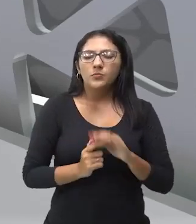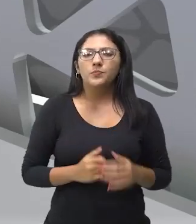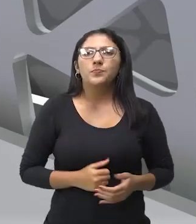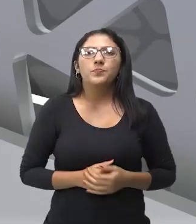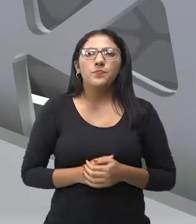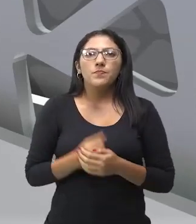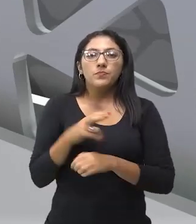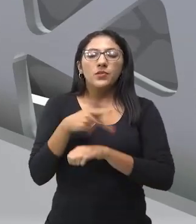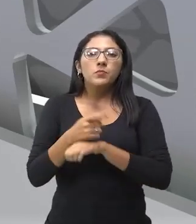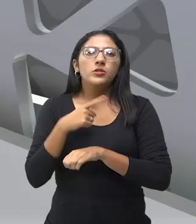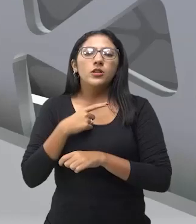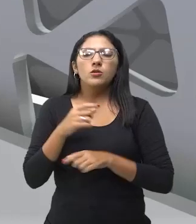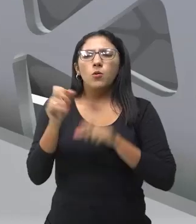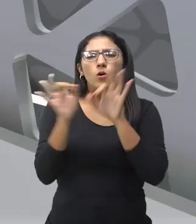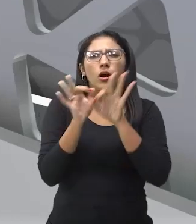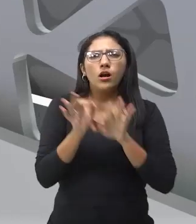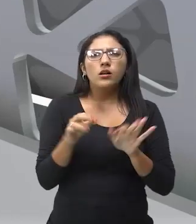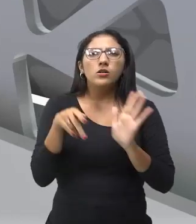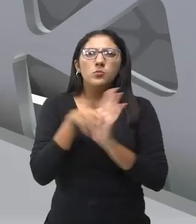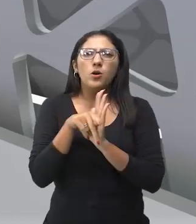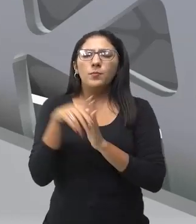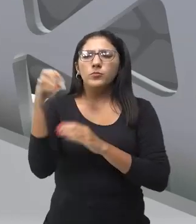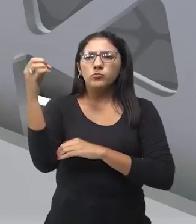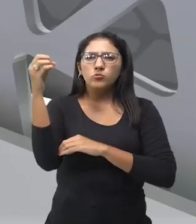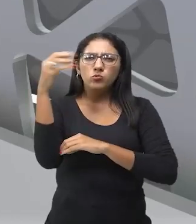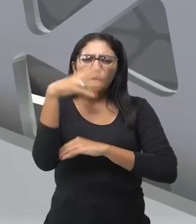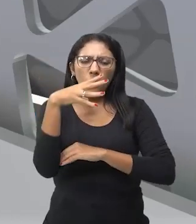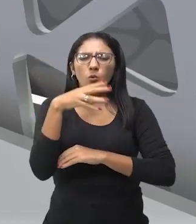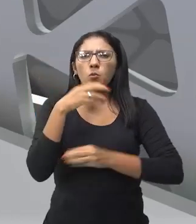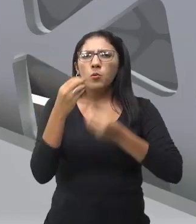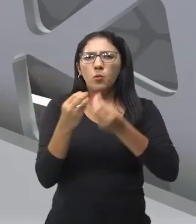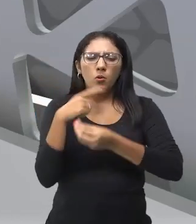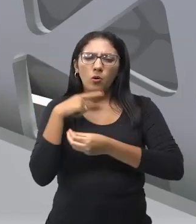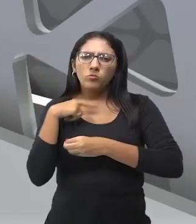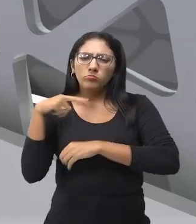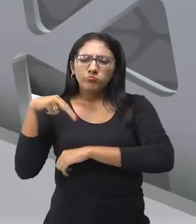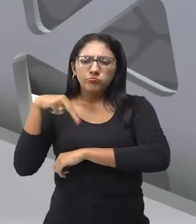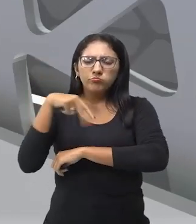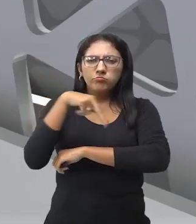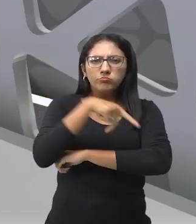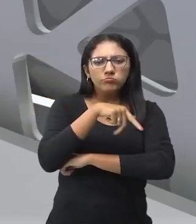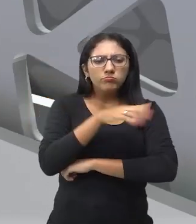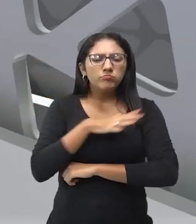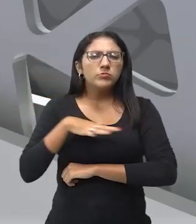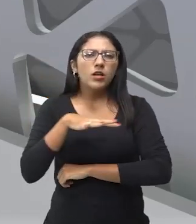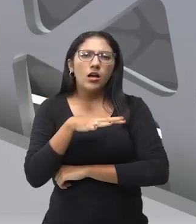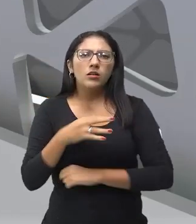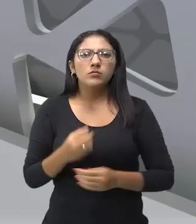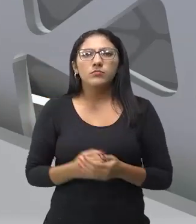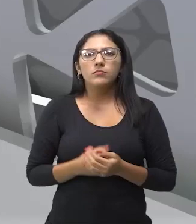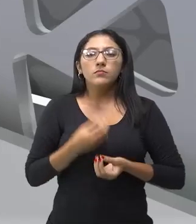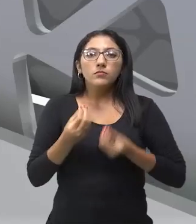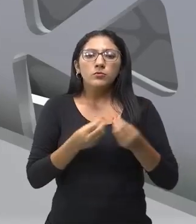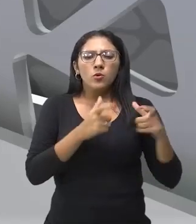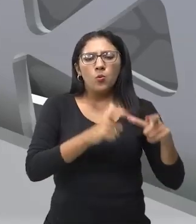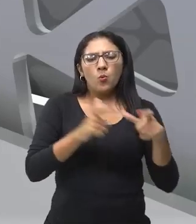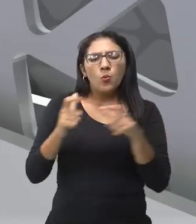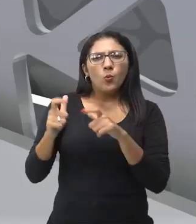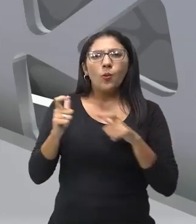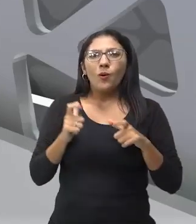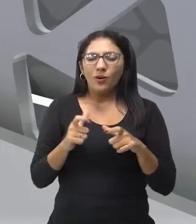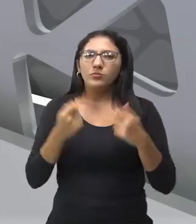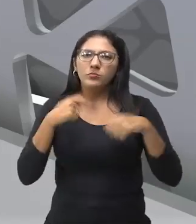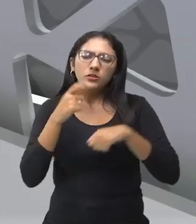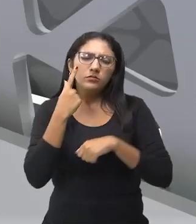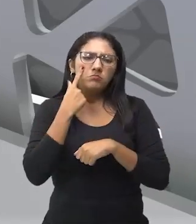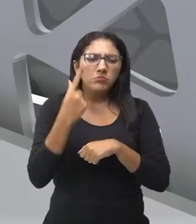Aí, depois, tem a iluminação. Como é que os personagens vão caminhar no palco? Que locais eles vão? Então, ele faz